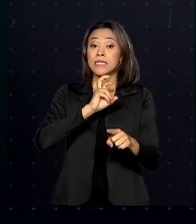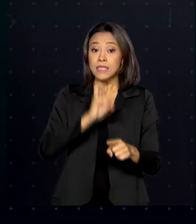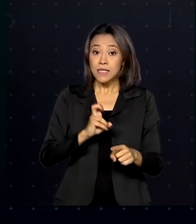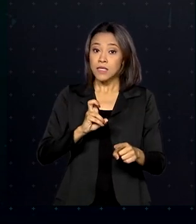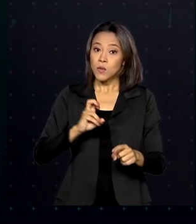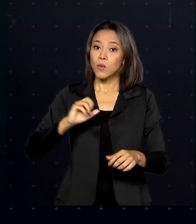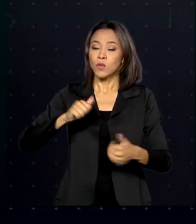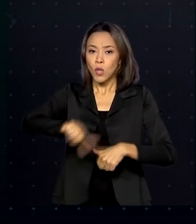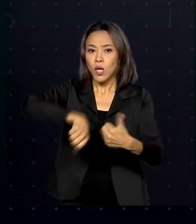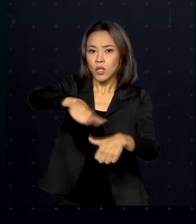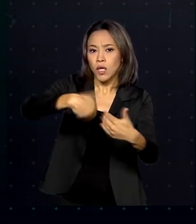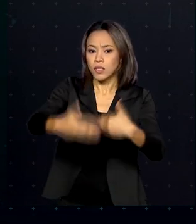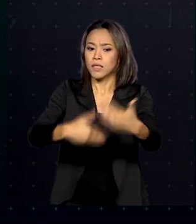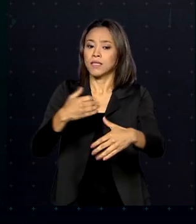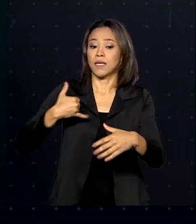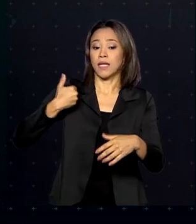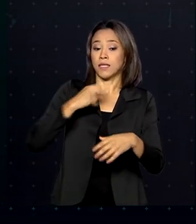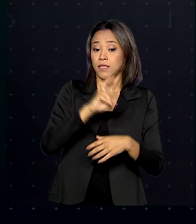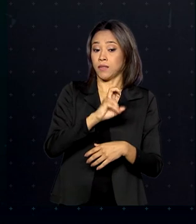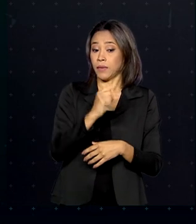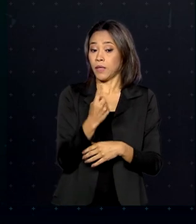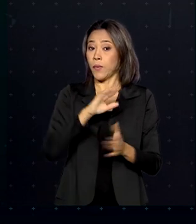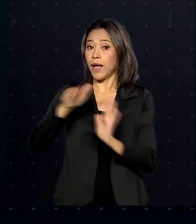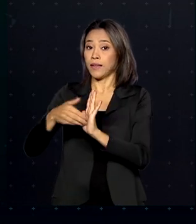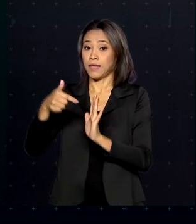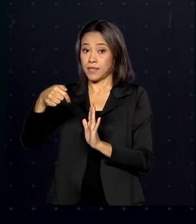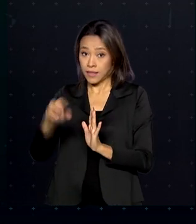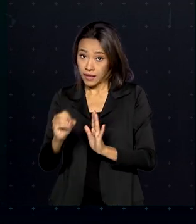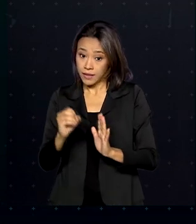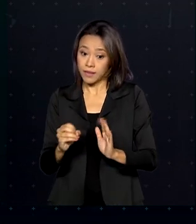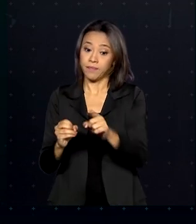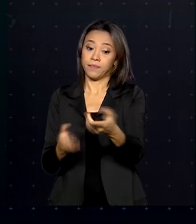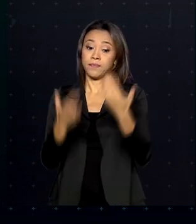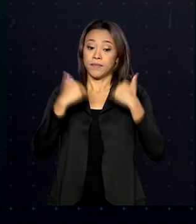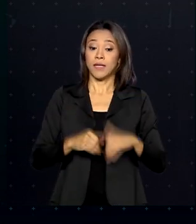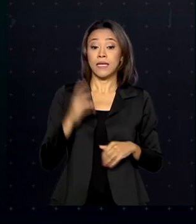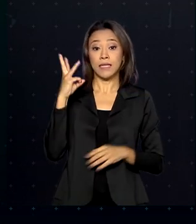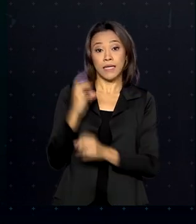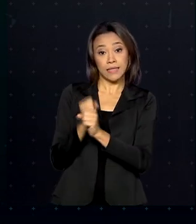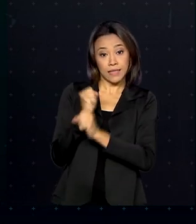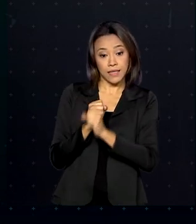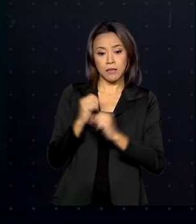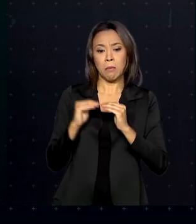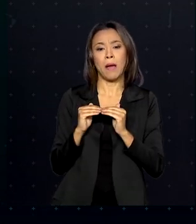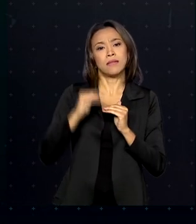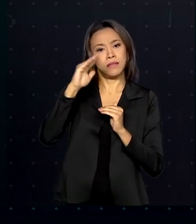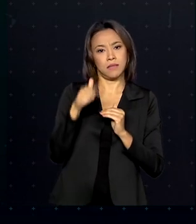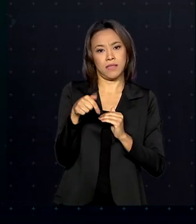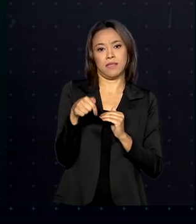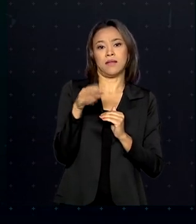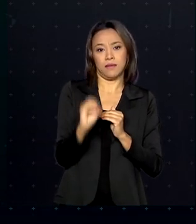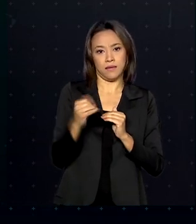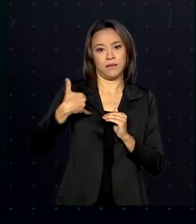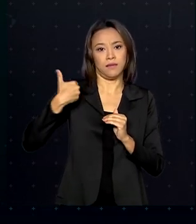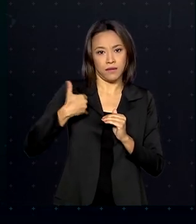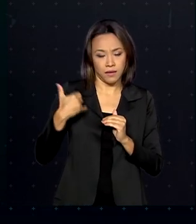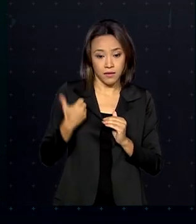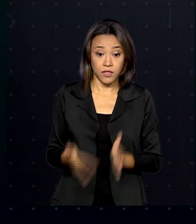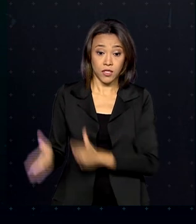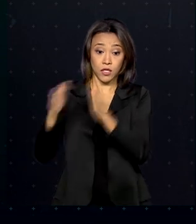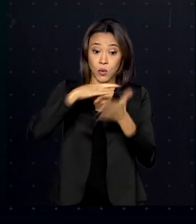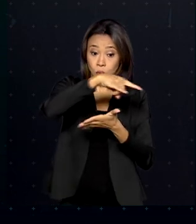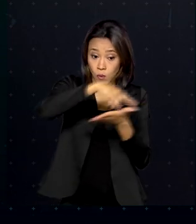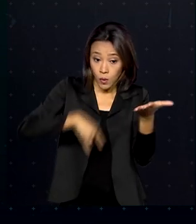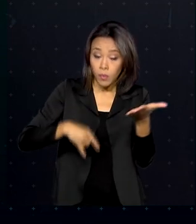que têm entre 51 e 70 e a cada 3 anos para os com mais de 70. Os documentos podem ser no